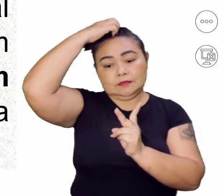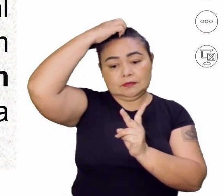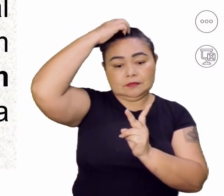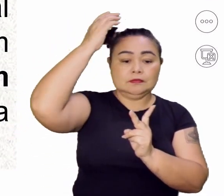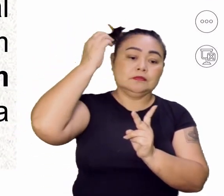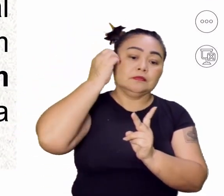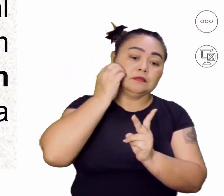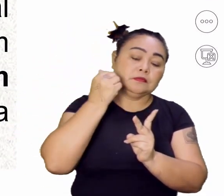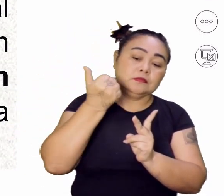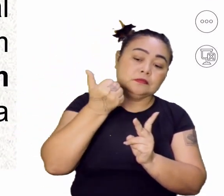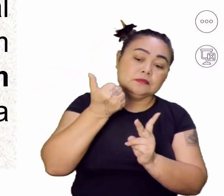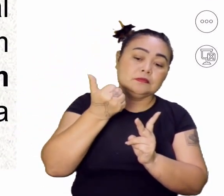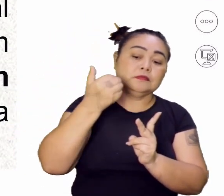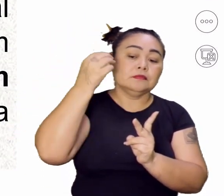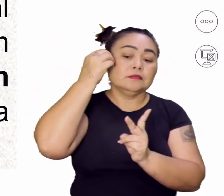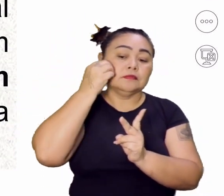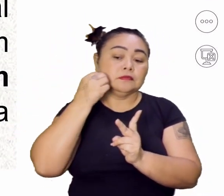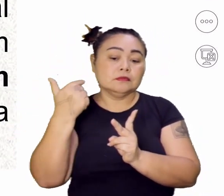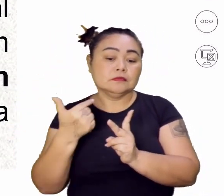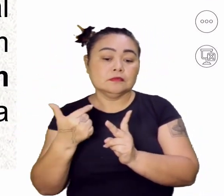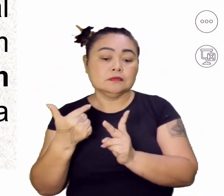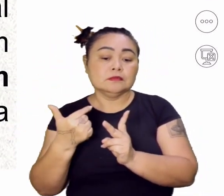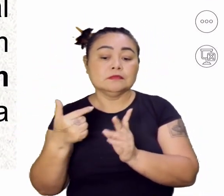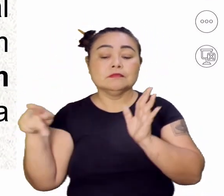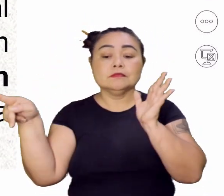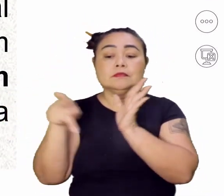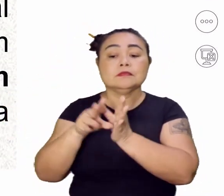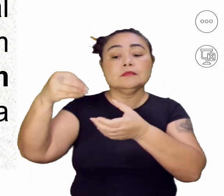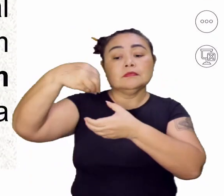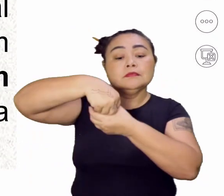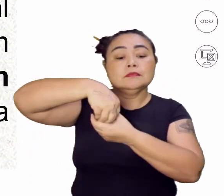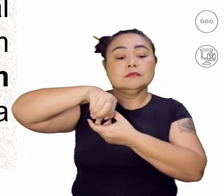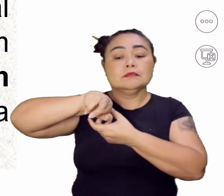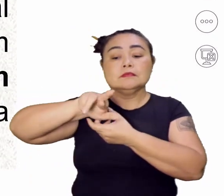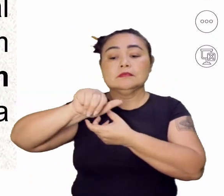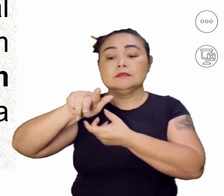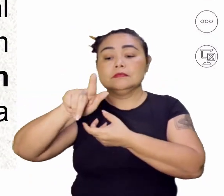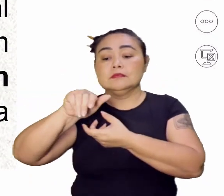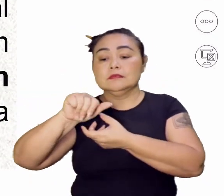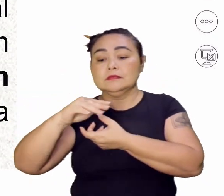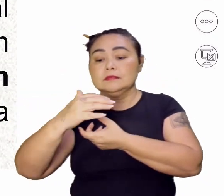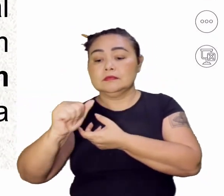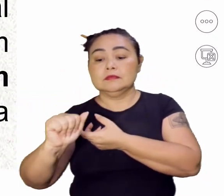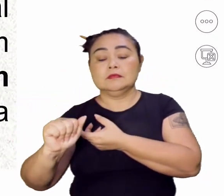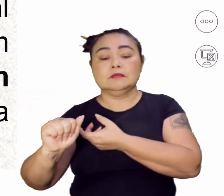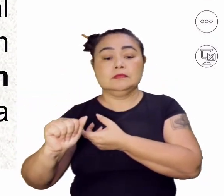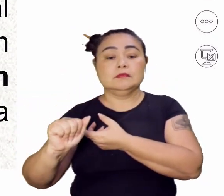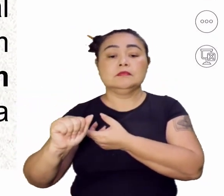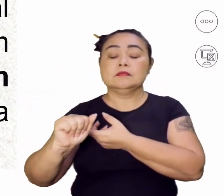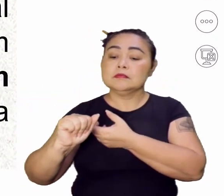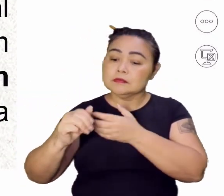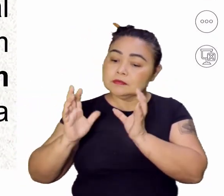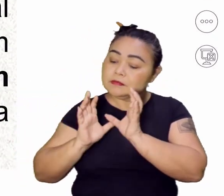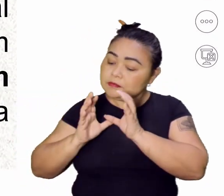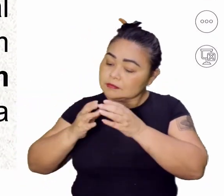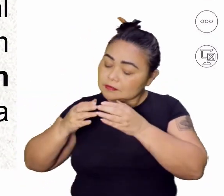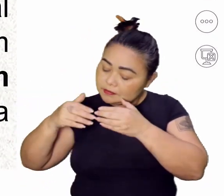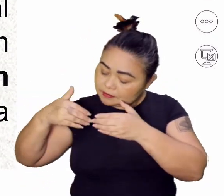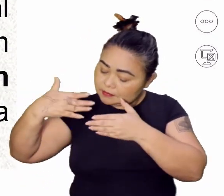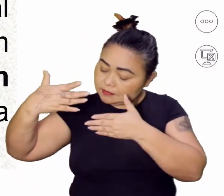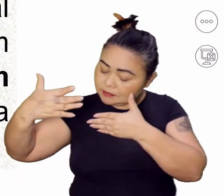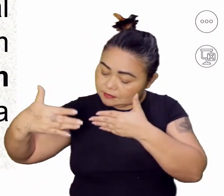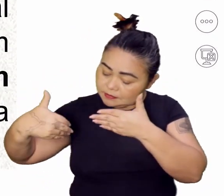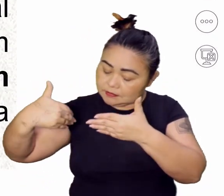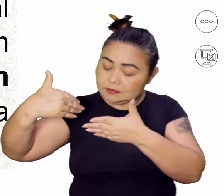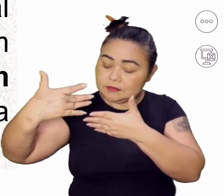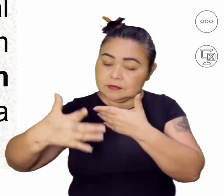e Dom Pedro II, pertenciam a essa família dos Braganças. Então, a dinastia que vai perdurar. Dom